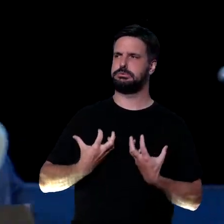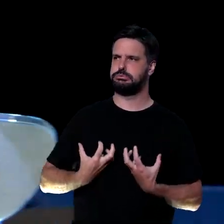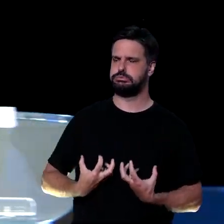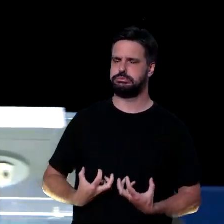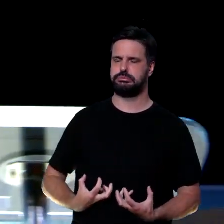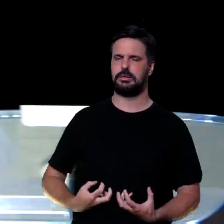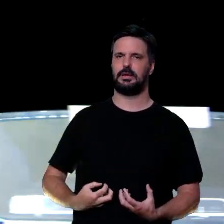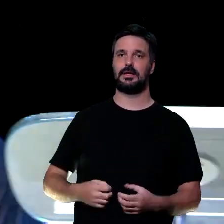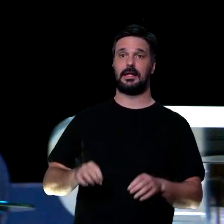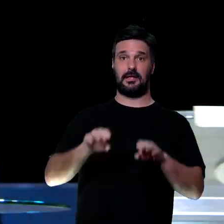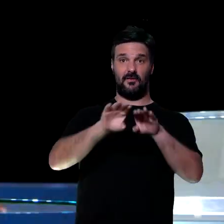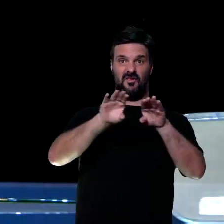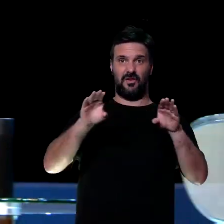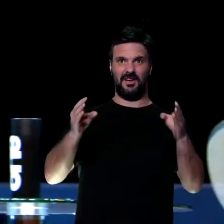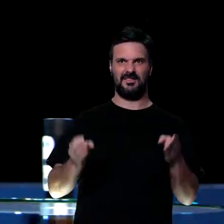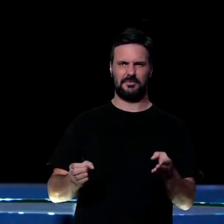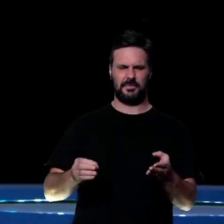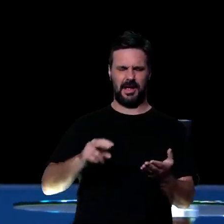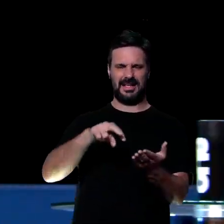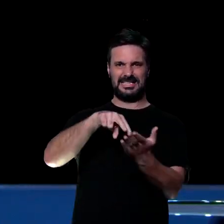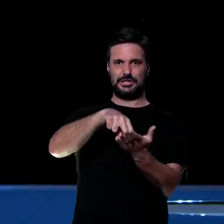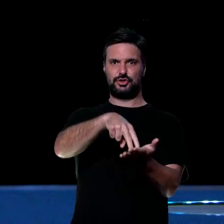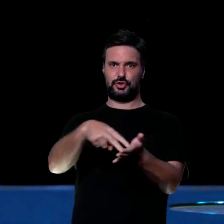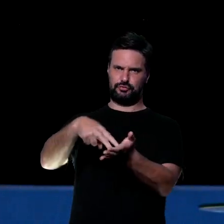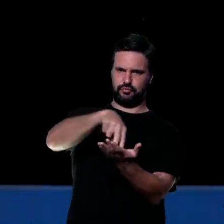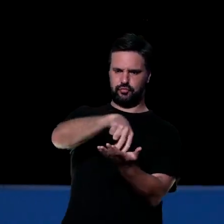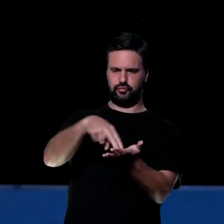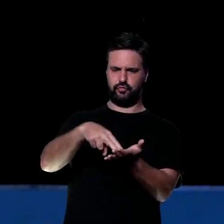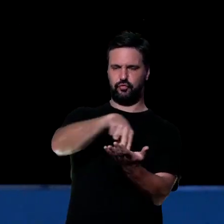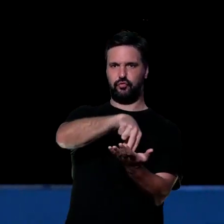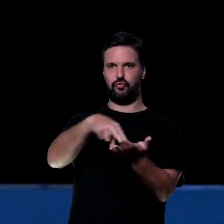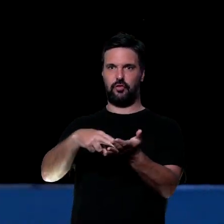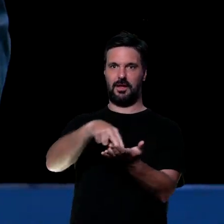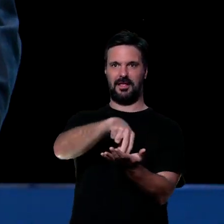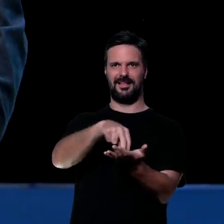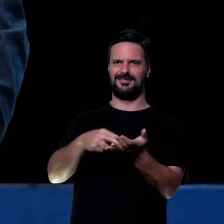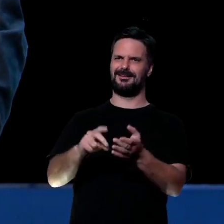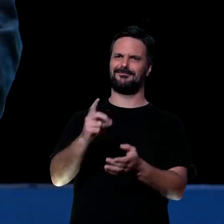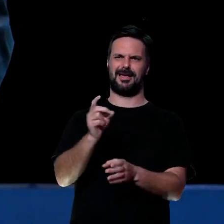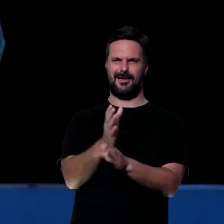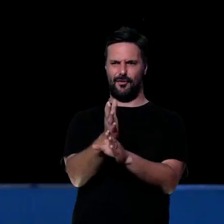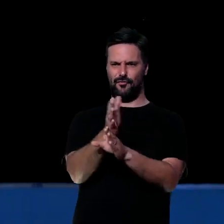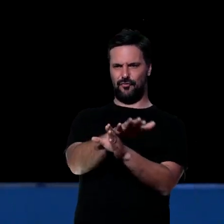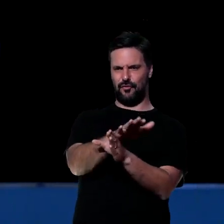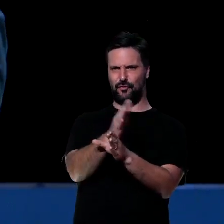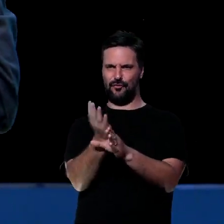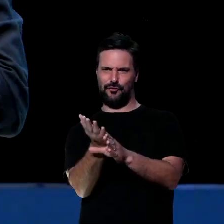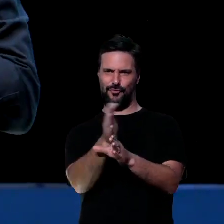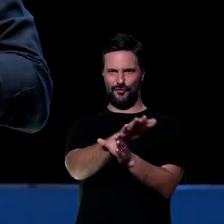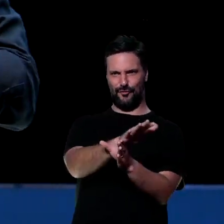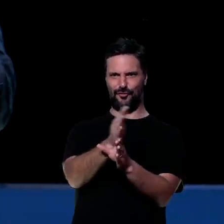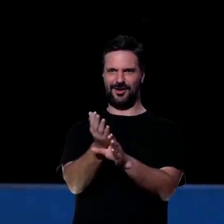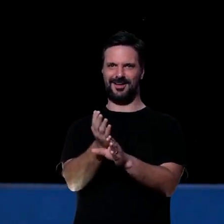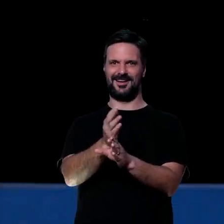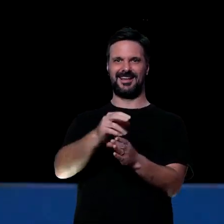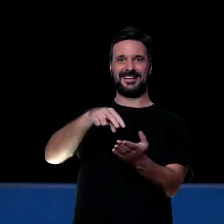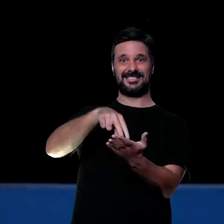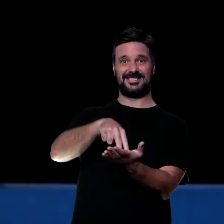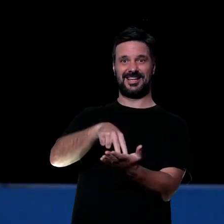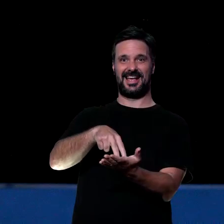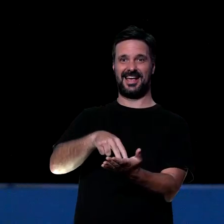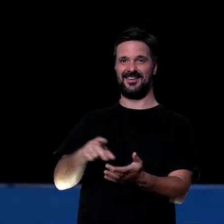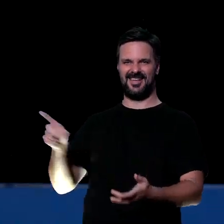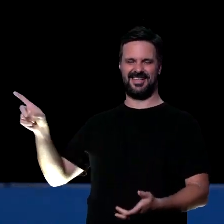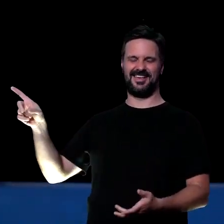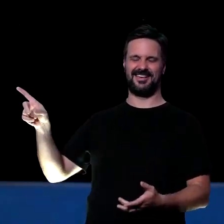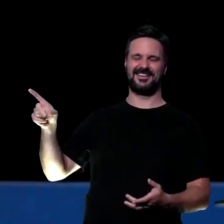palanque no banhado, sabe? Tá firme? Tô igual palanque no banhado. Já ouviu essa expressão? Eu sou piá de prédio, né?